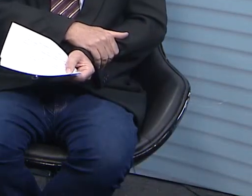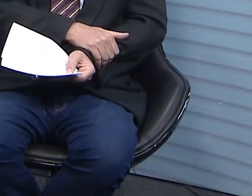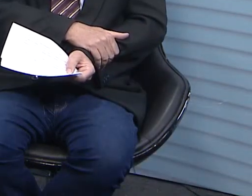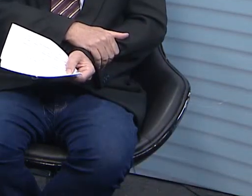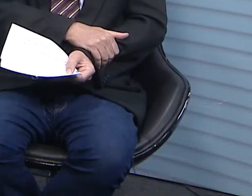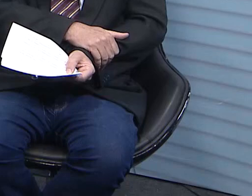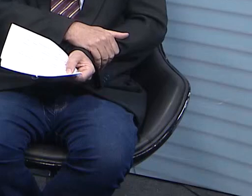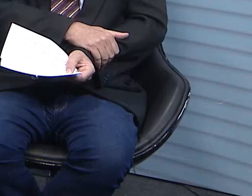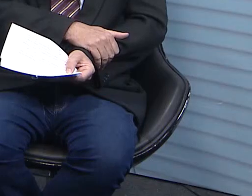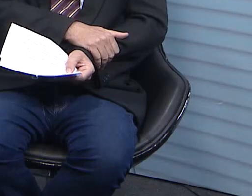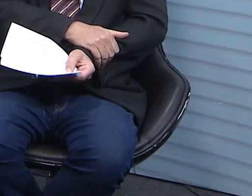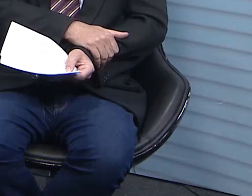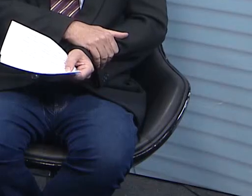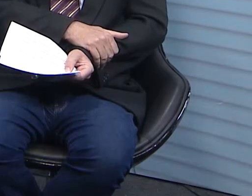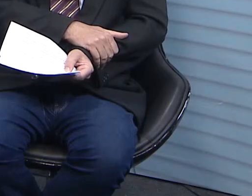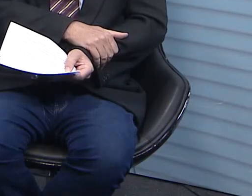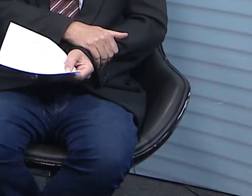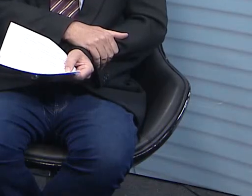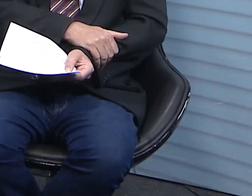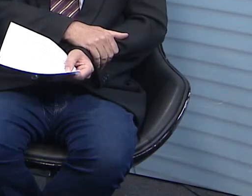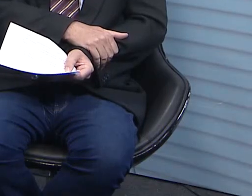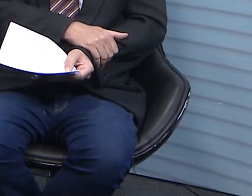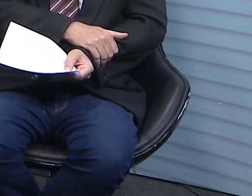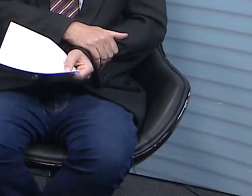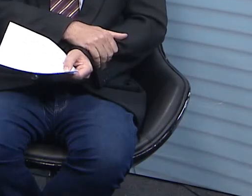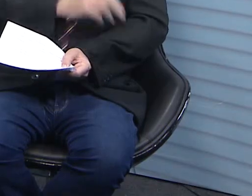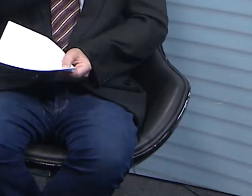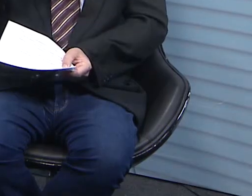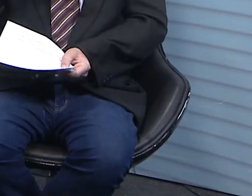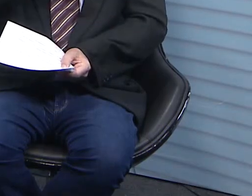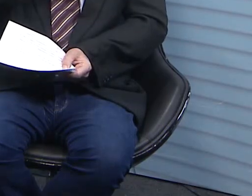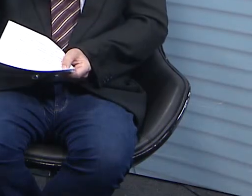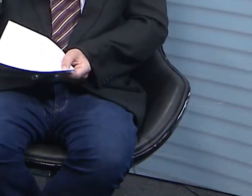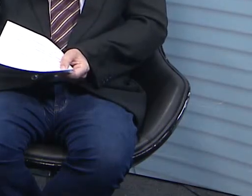E aí E aí